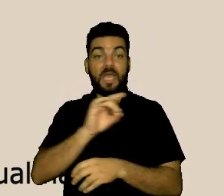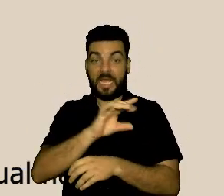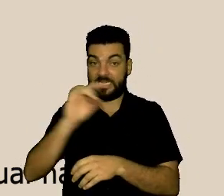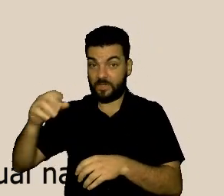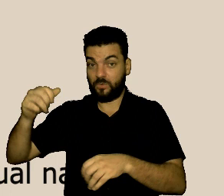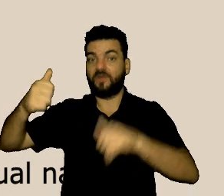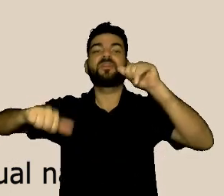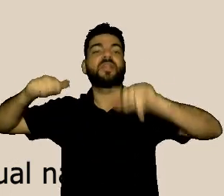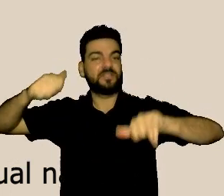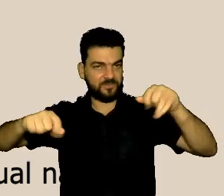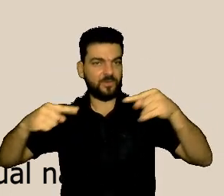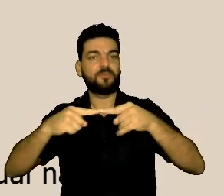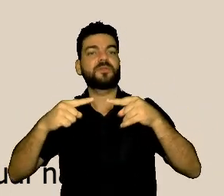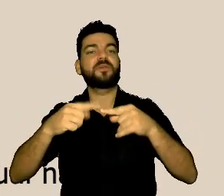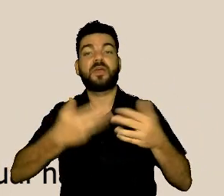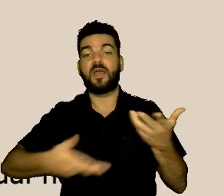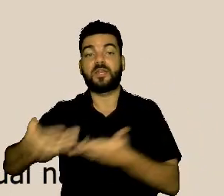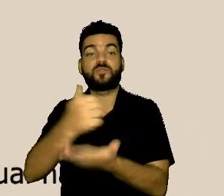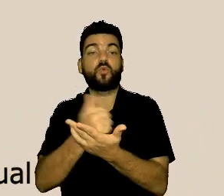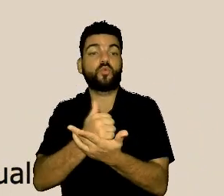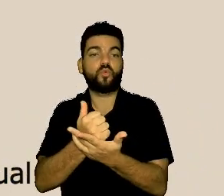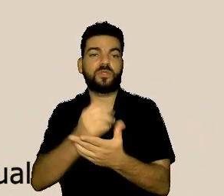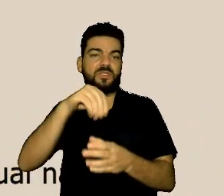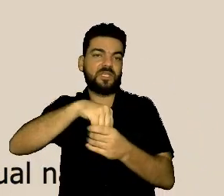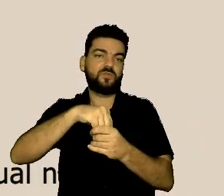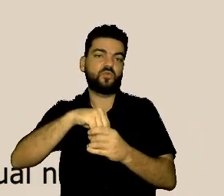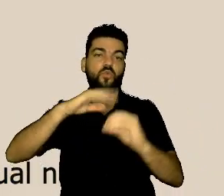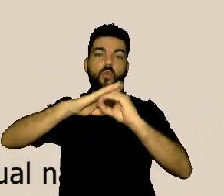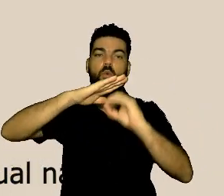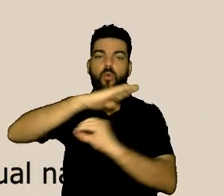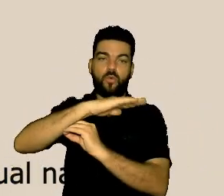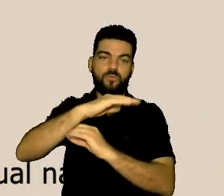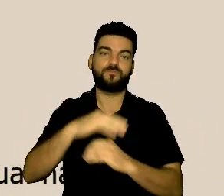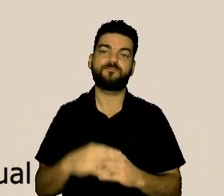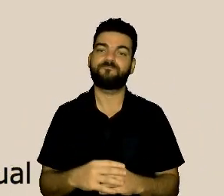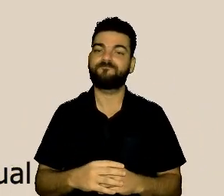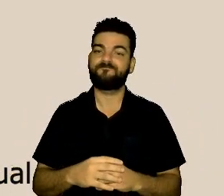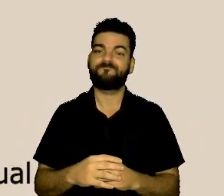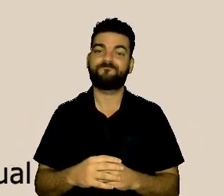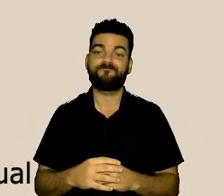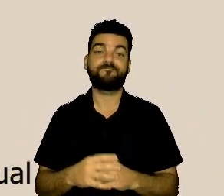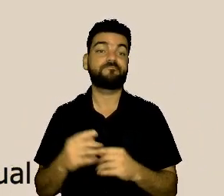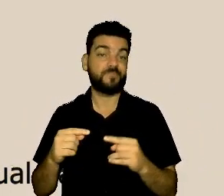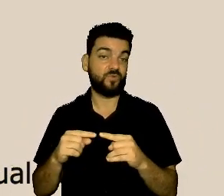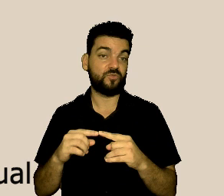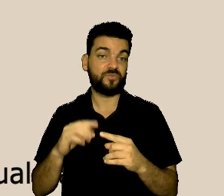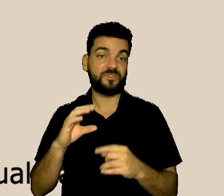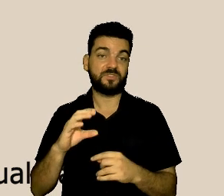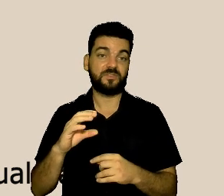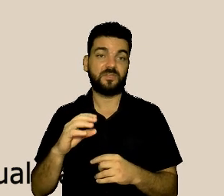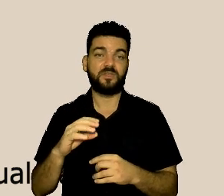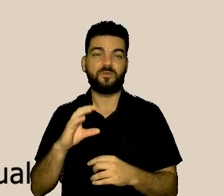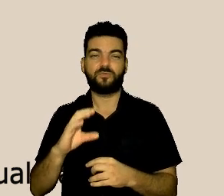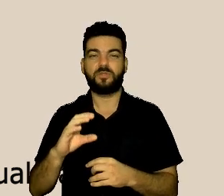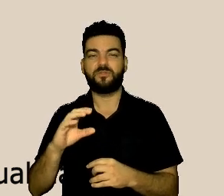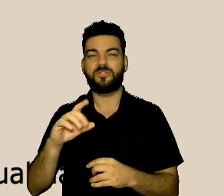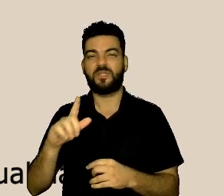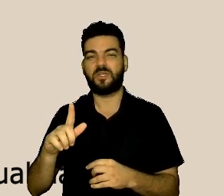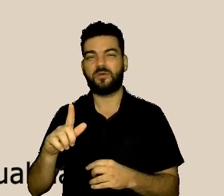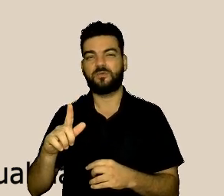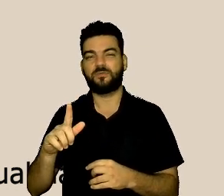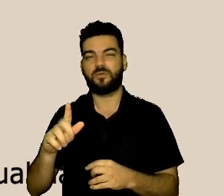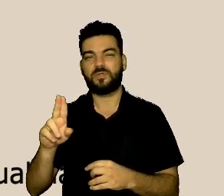coordenado pela controladoria geral do município, na pessoa do seu controlador, doutor Daniel Falcão.